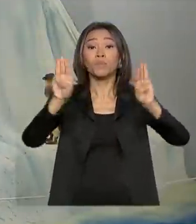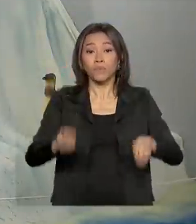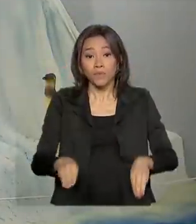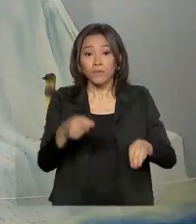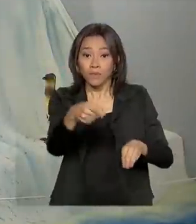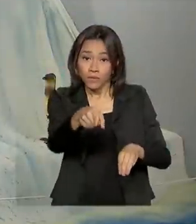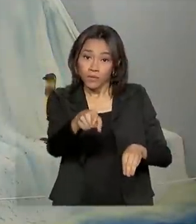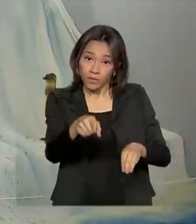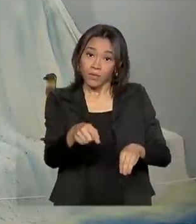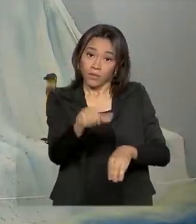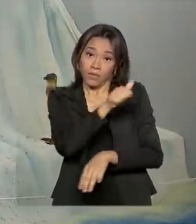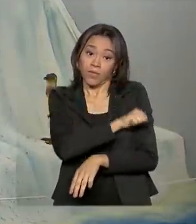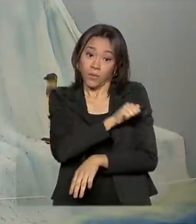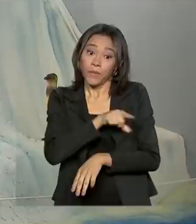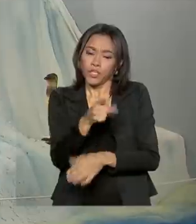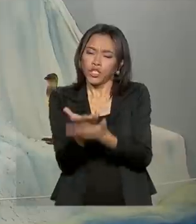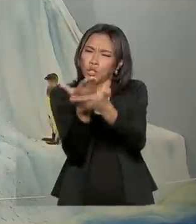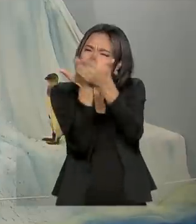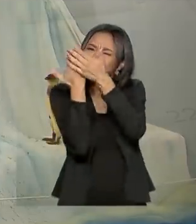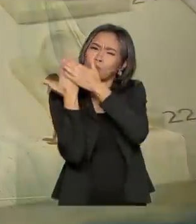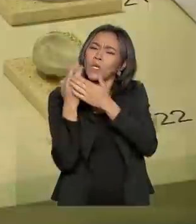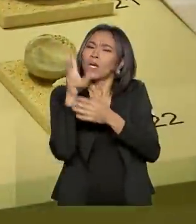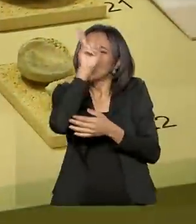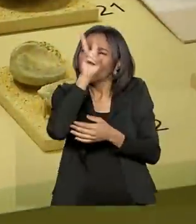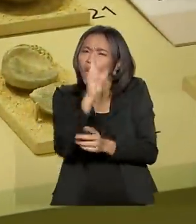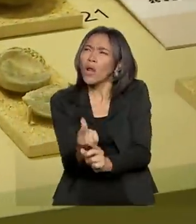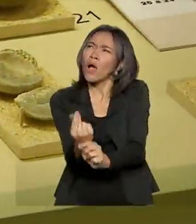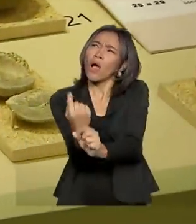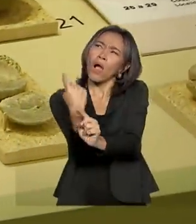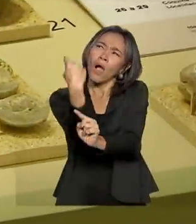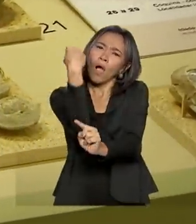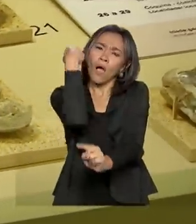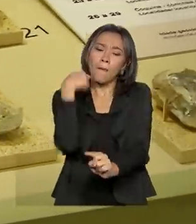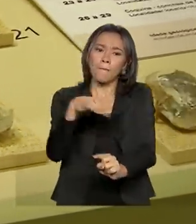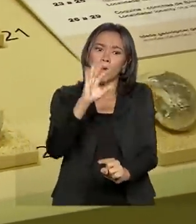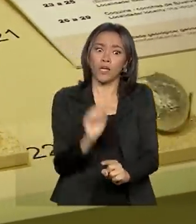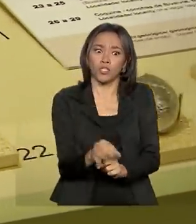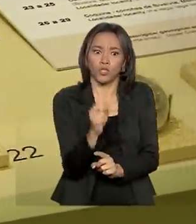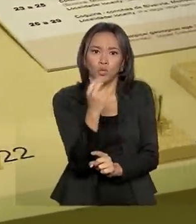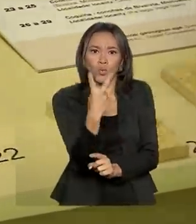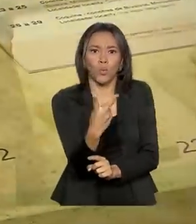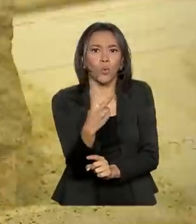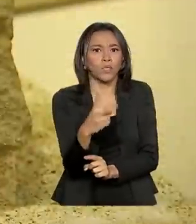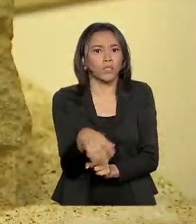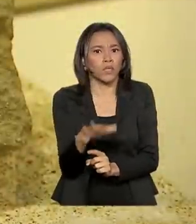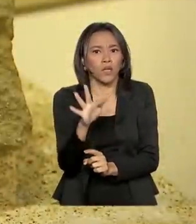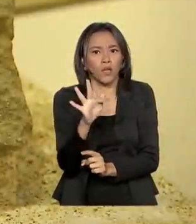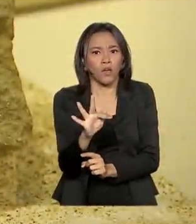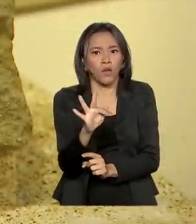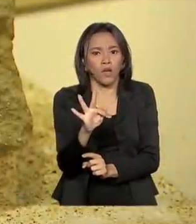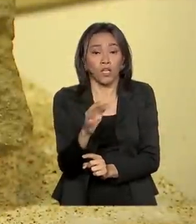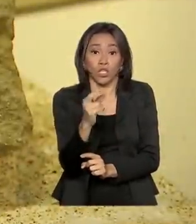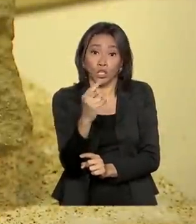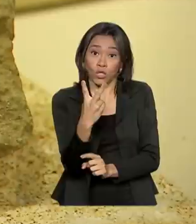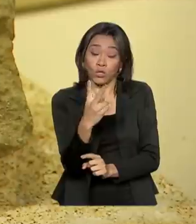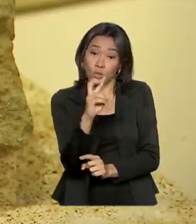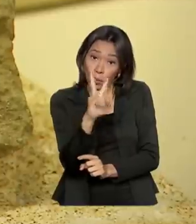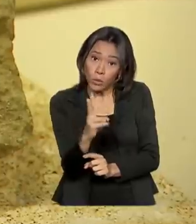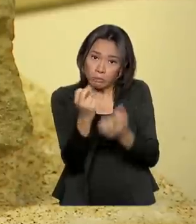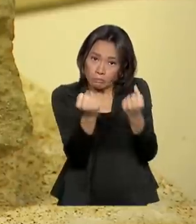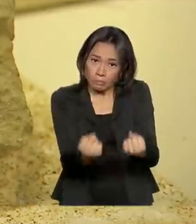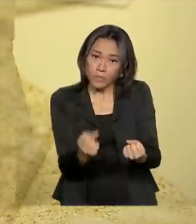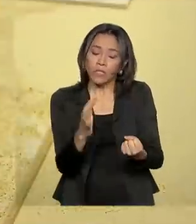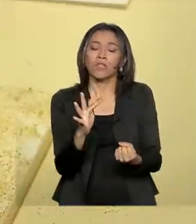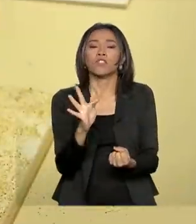continente gelado a história do passado Antártico. Mais de duas toneladas de fósseis já foram localizadas debaixo do